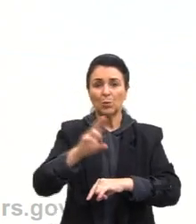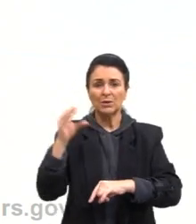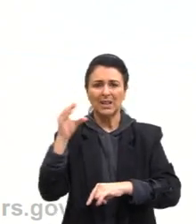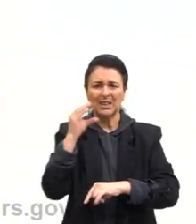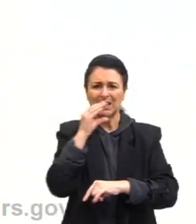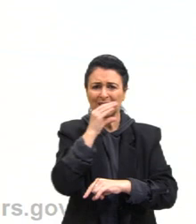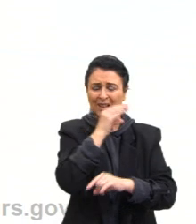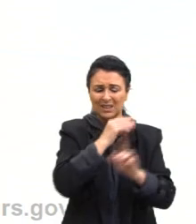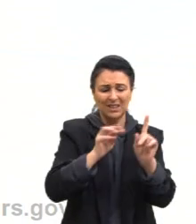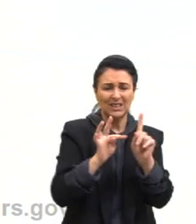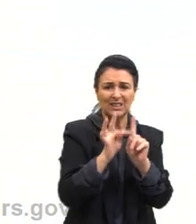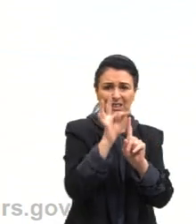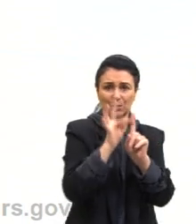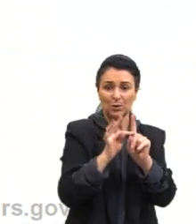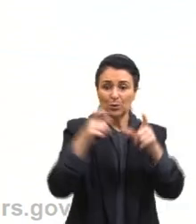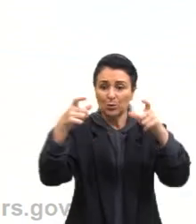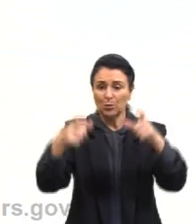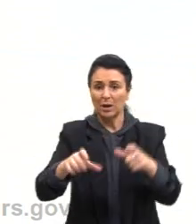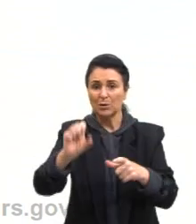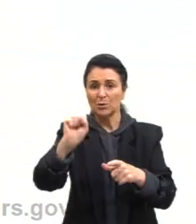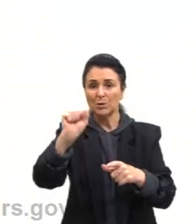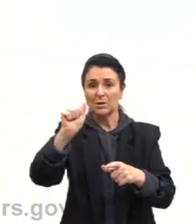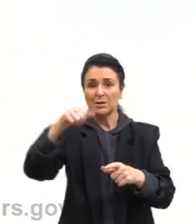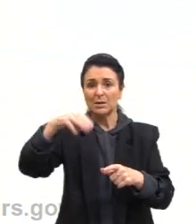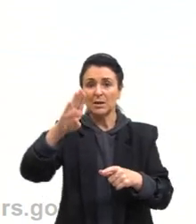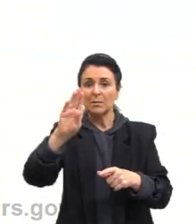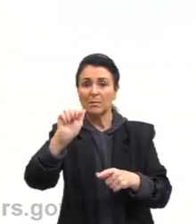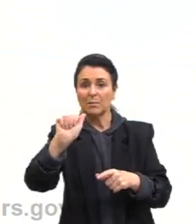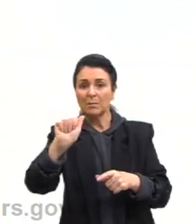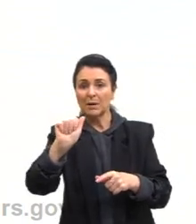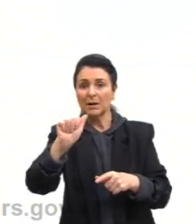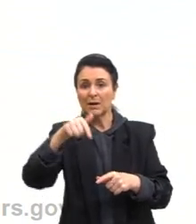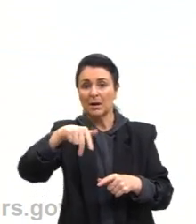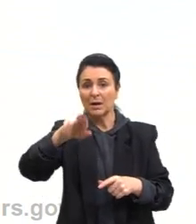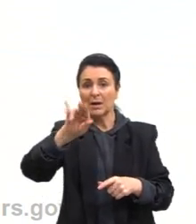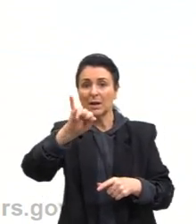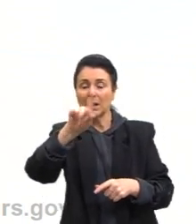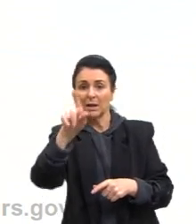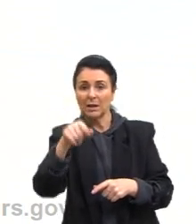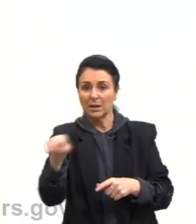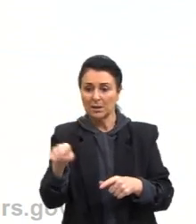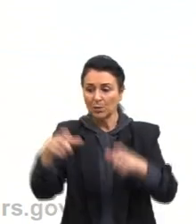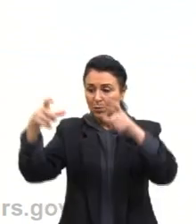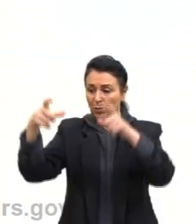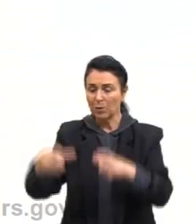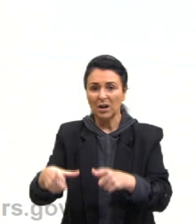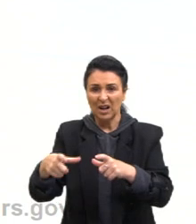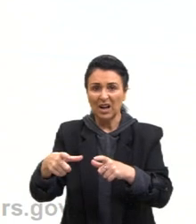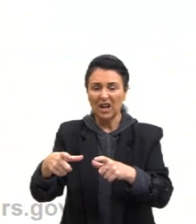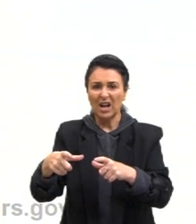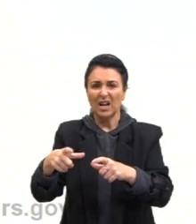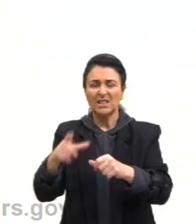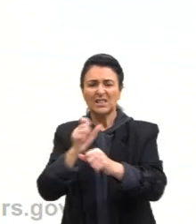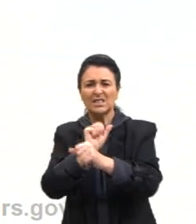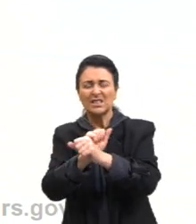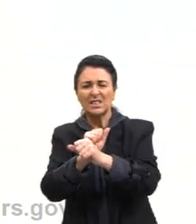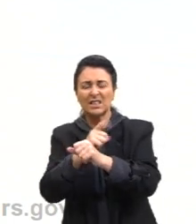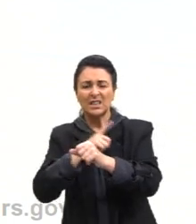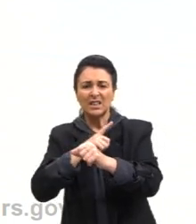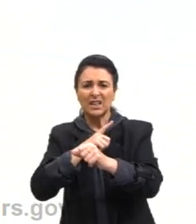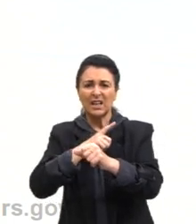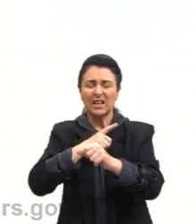dos sambaquis, que são sítios arqueológicos formados essencialmente por restos de moluscos.